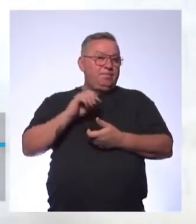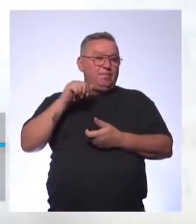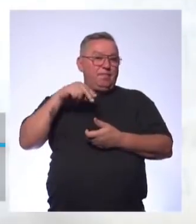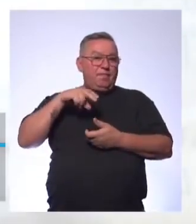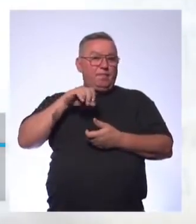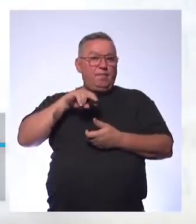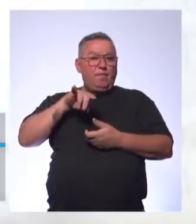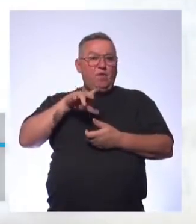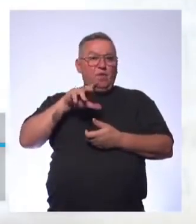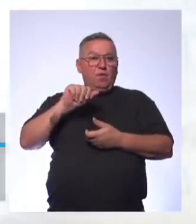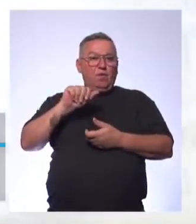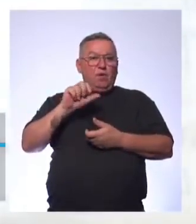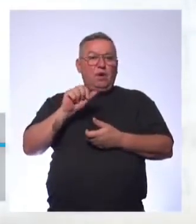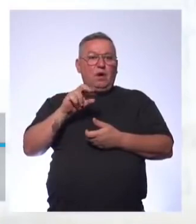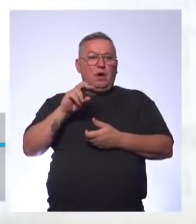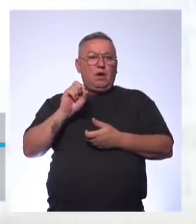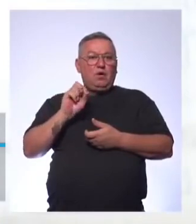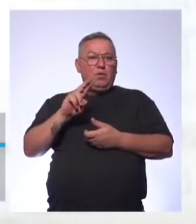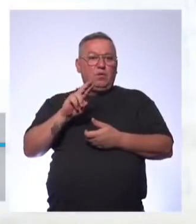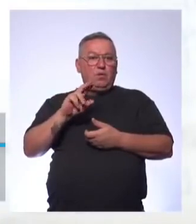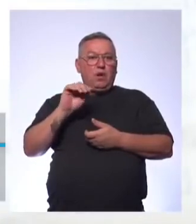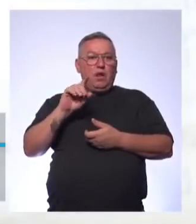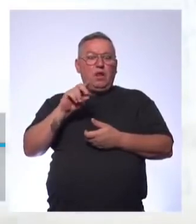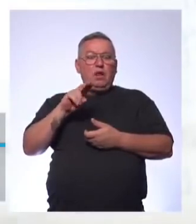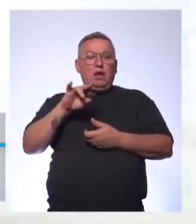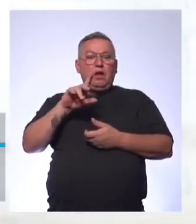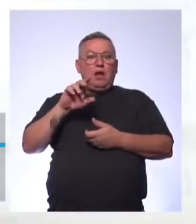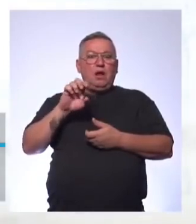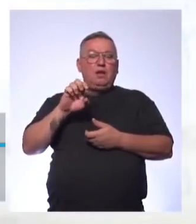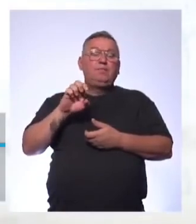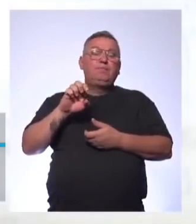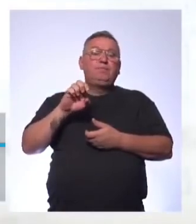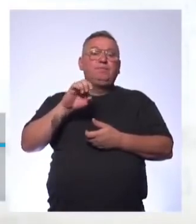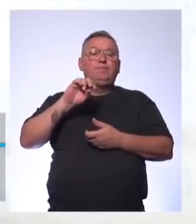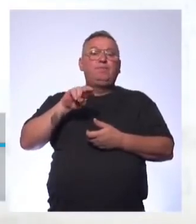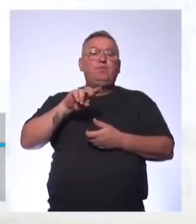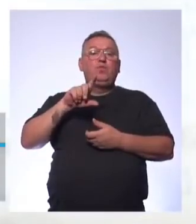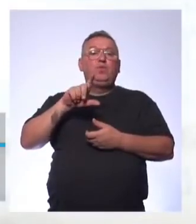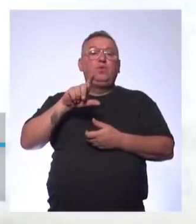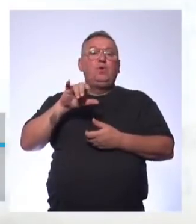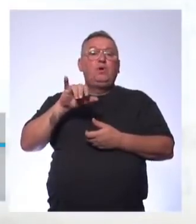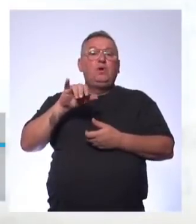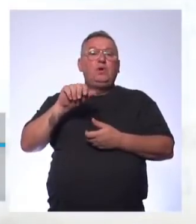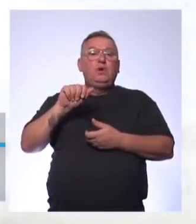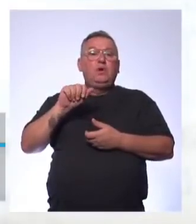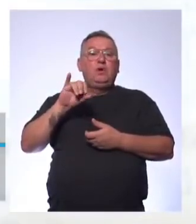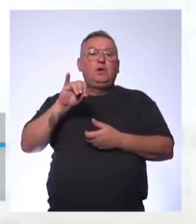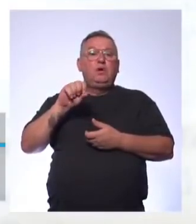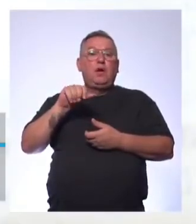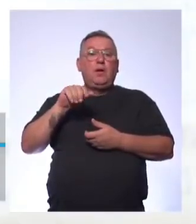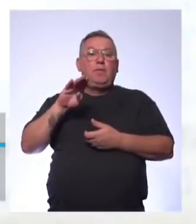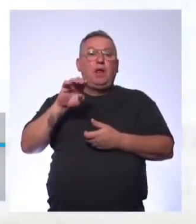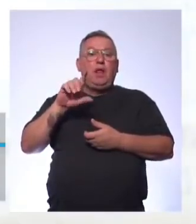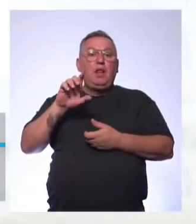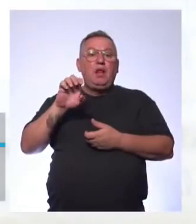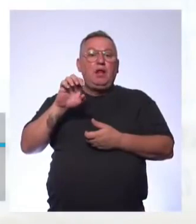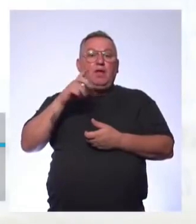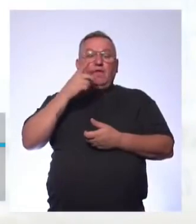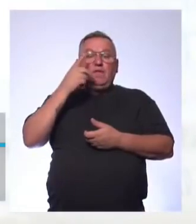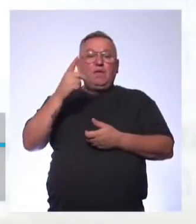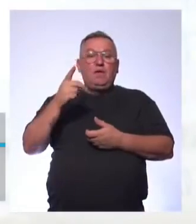Júlia O Arthur A Maria Eduarda A Adriele A Júlia Pupuli A Isabelle Falaram dos